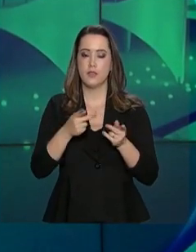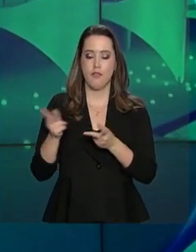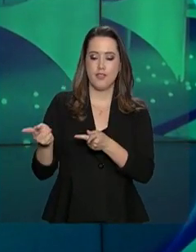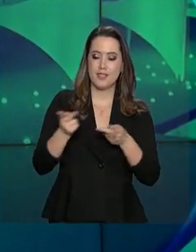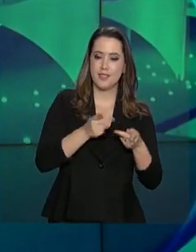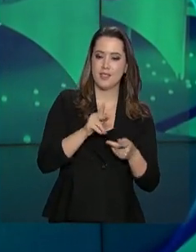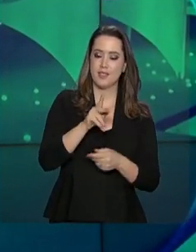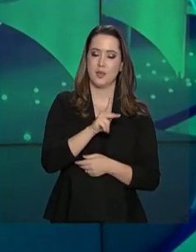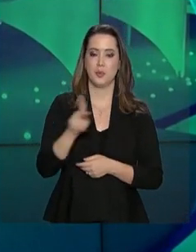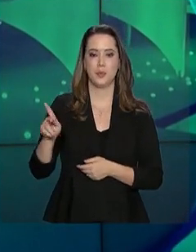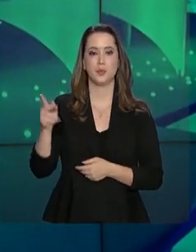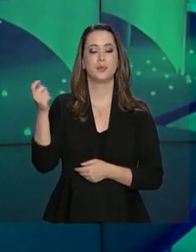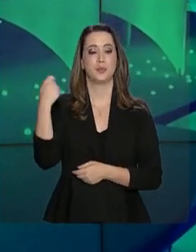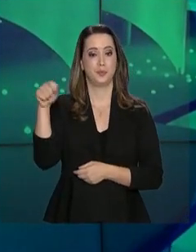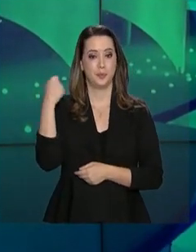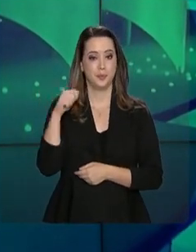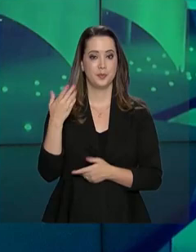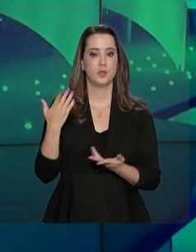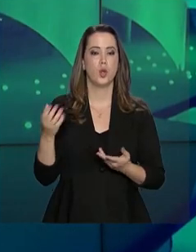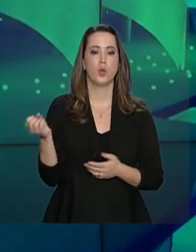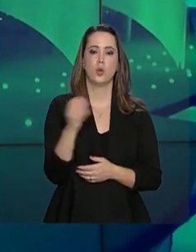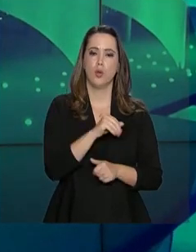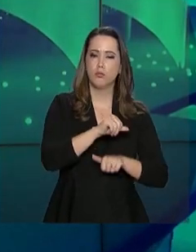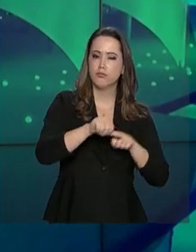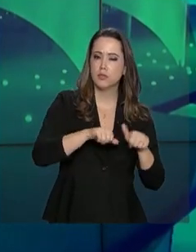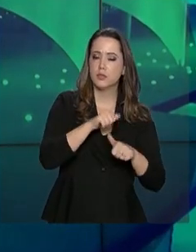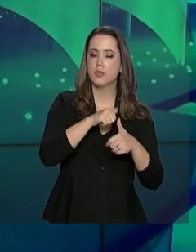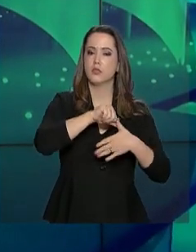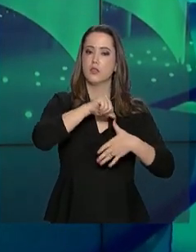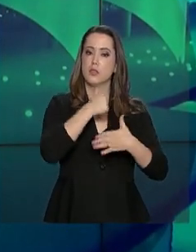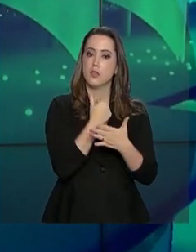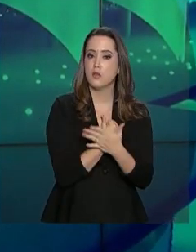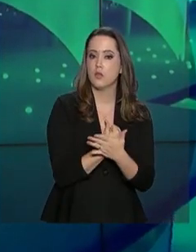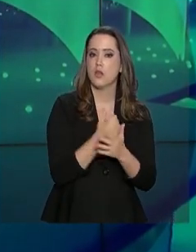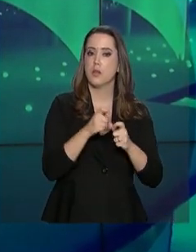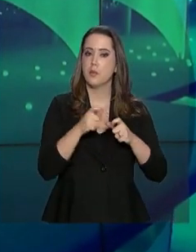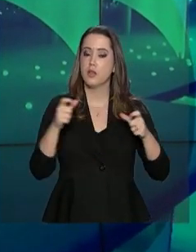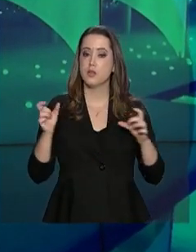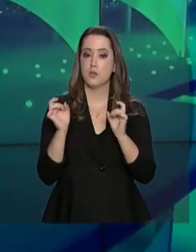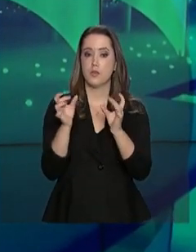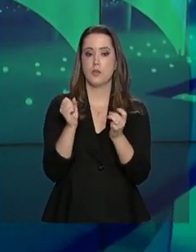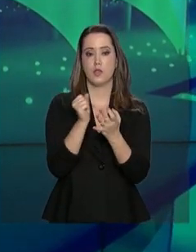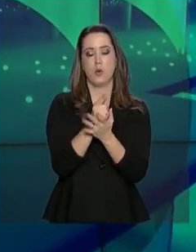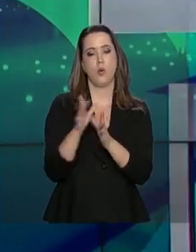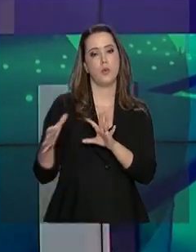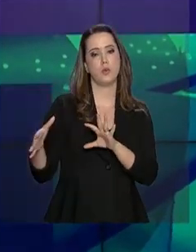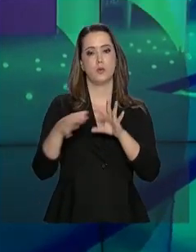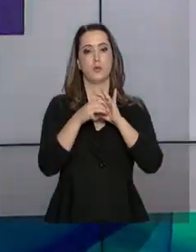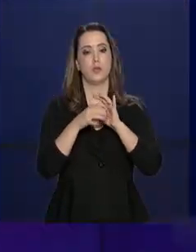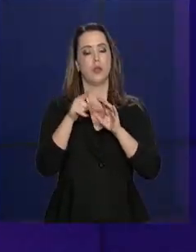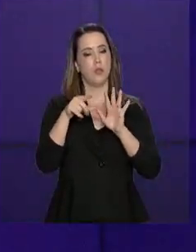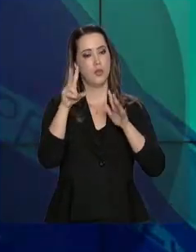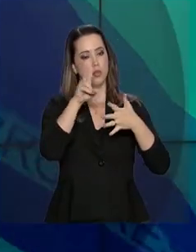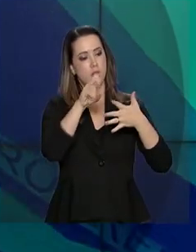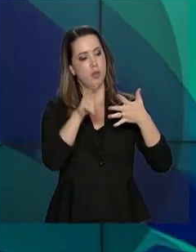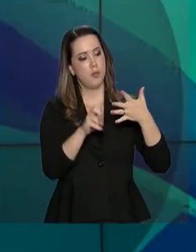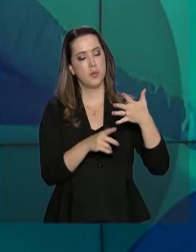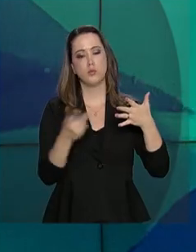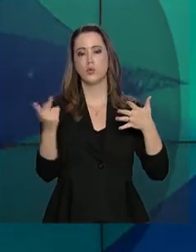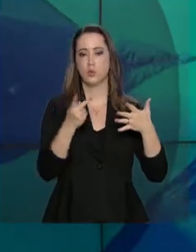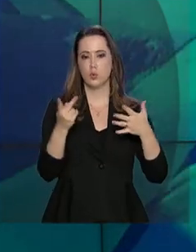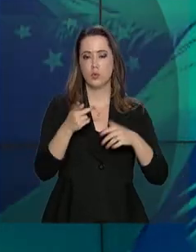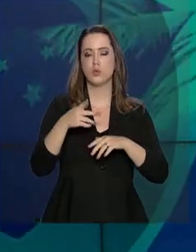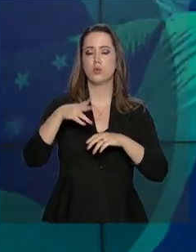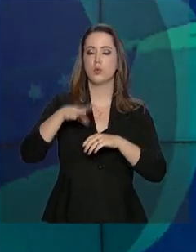argentino Maurício Macri. Modernização do Mercosul, ampliação do comércio e parcerias foram temas tratados entre os